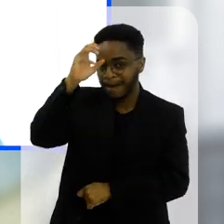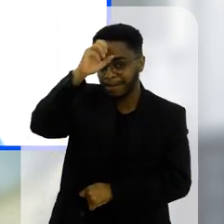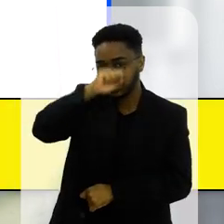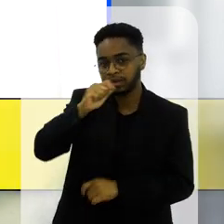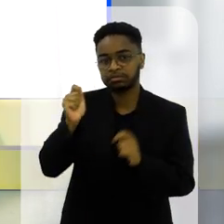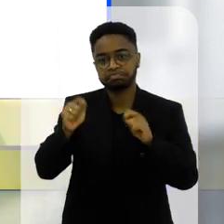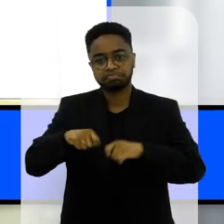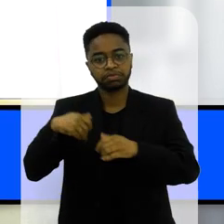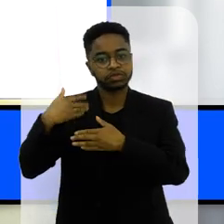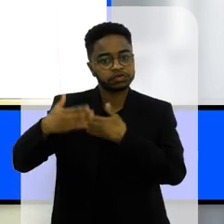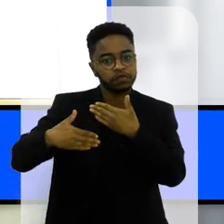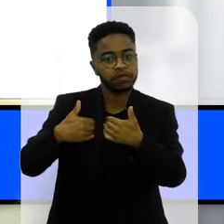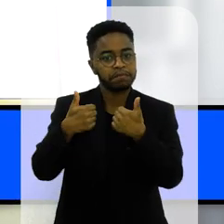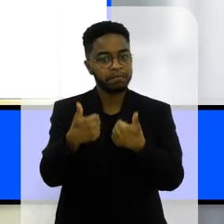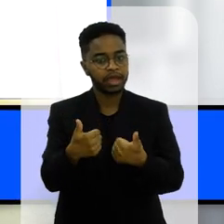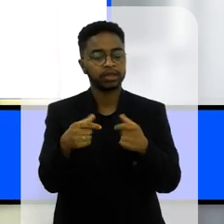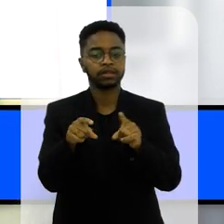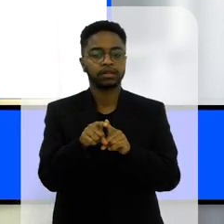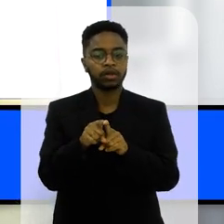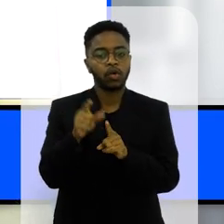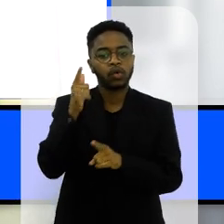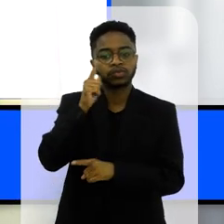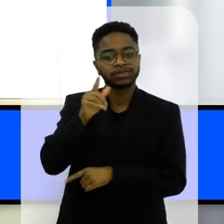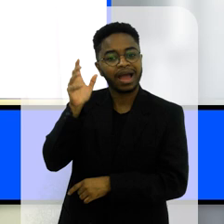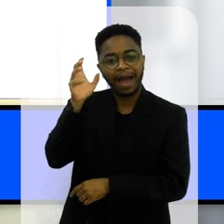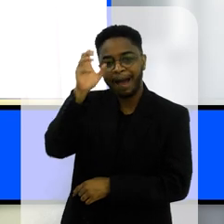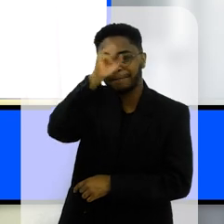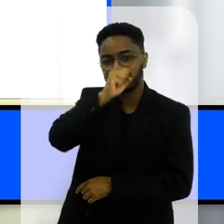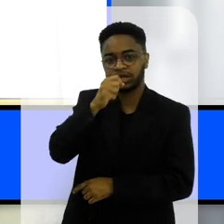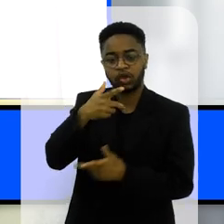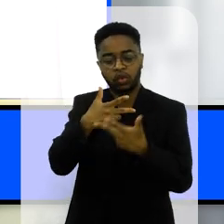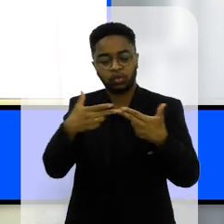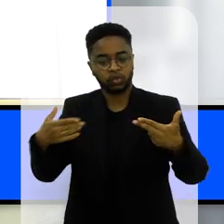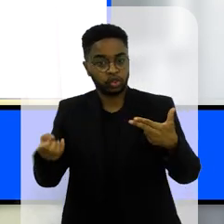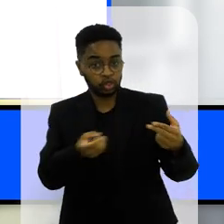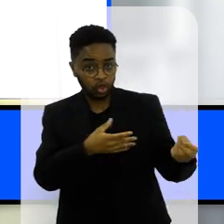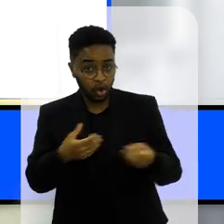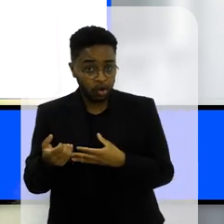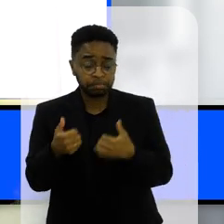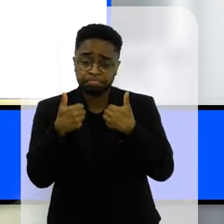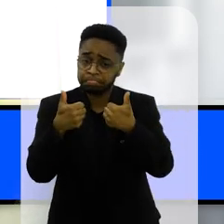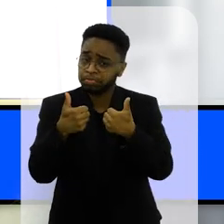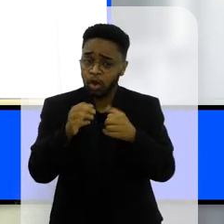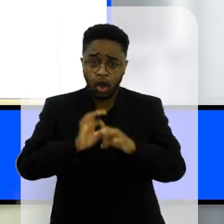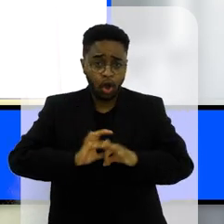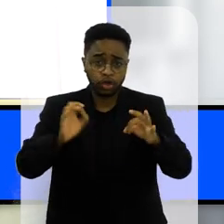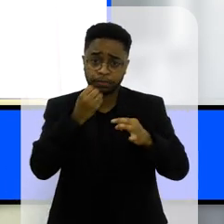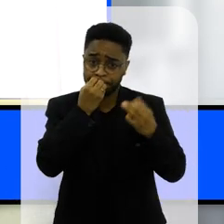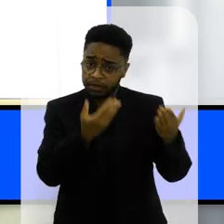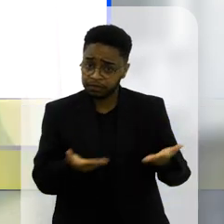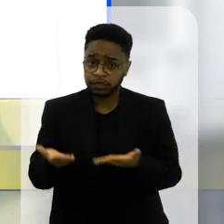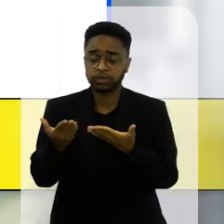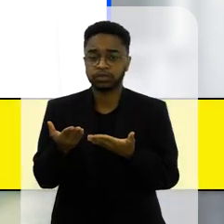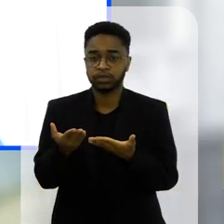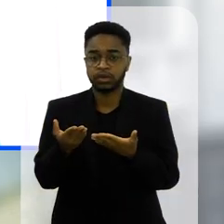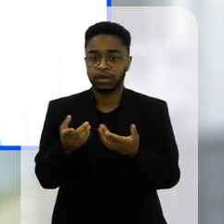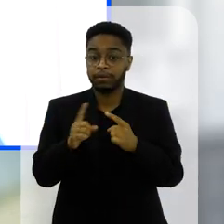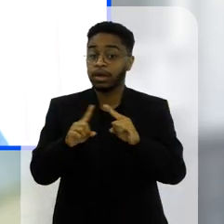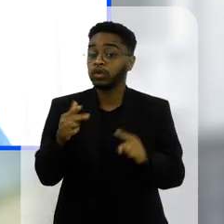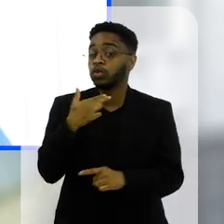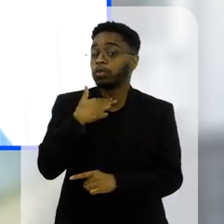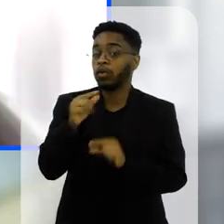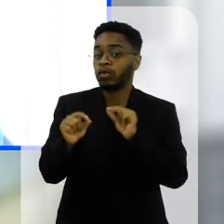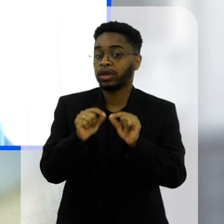ele possa se desenvolver desenvolver uma determinada habilidade uma competência isso vai ser super bem vindo agora o que não